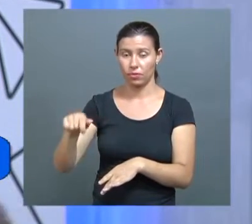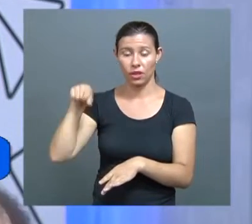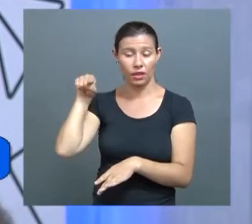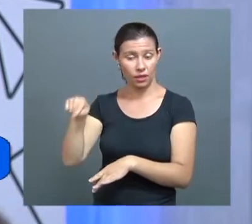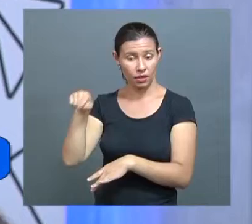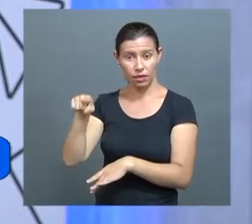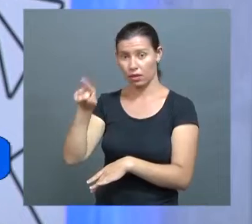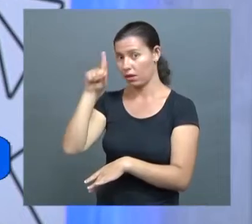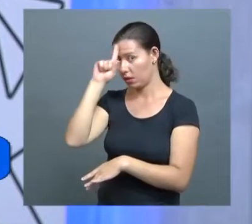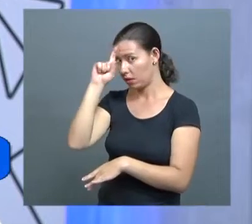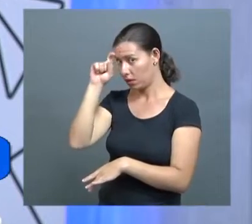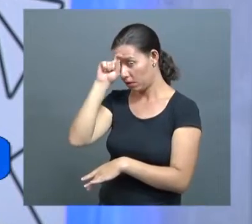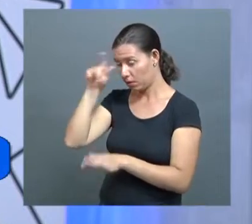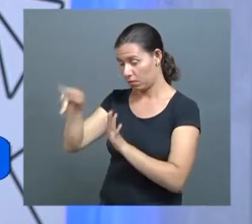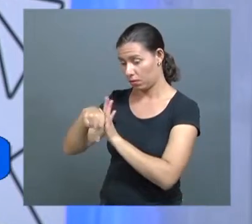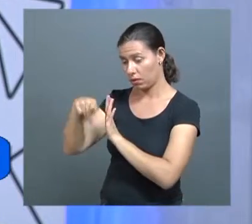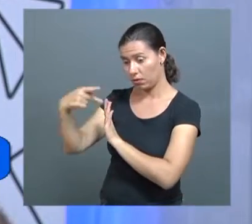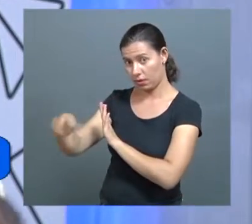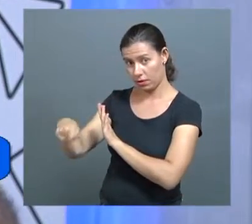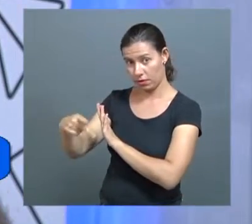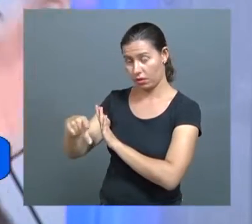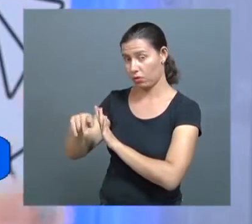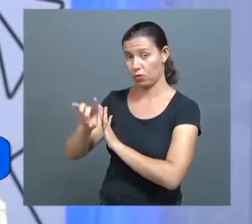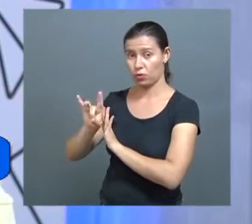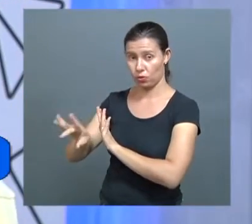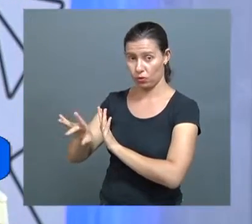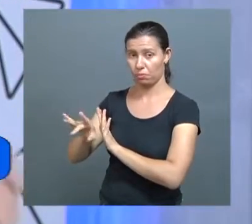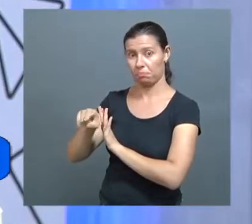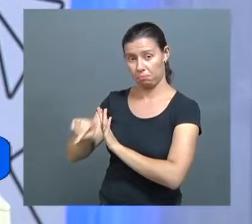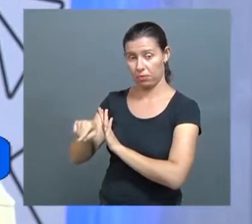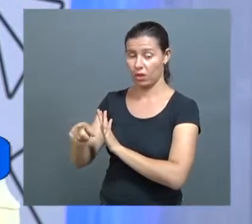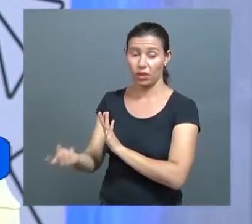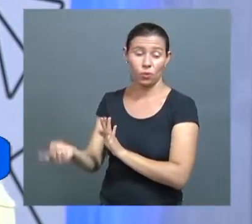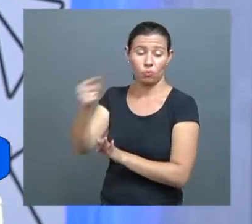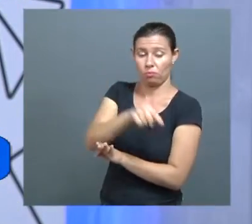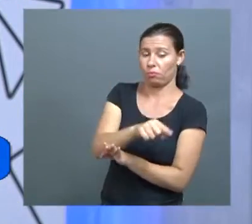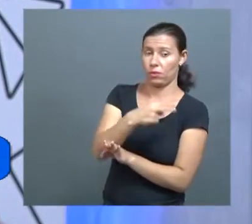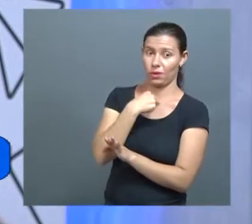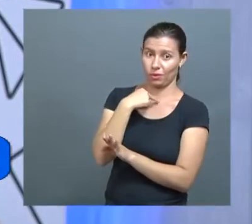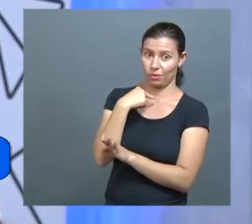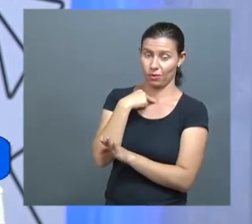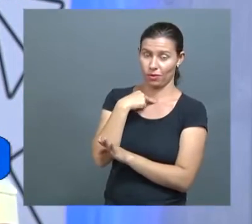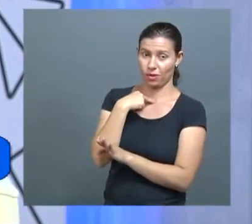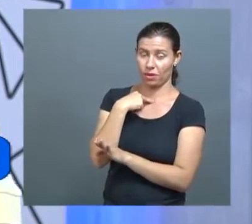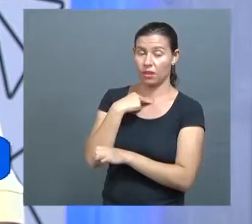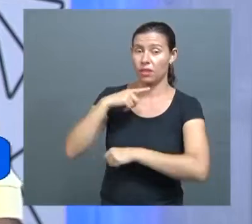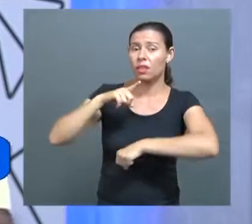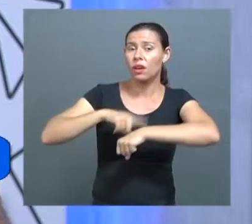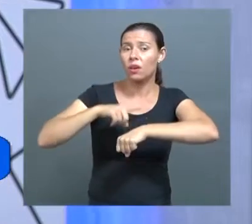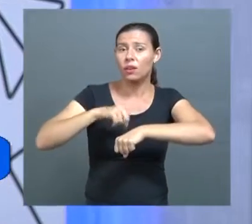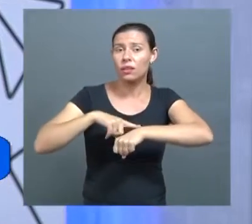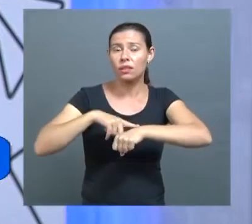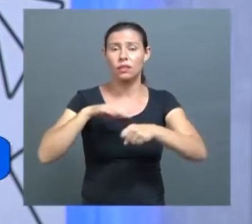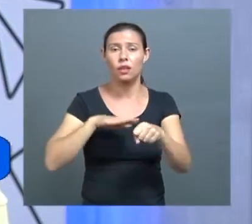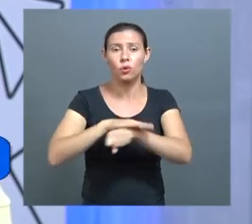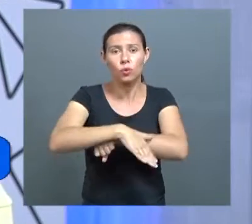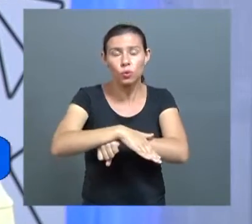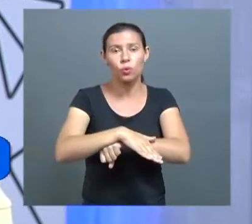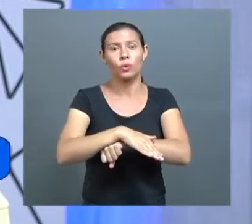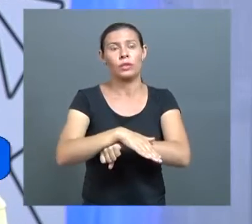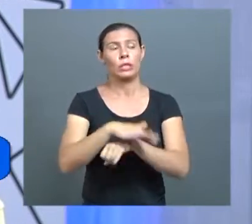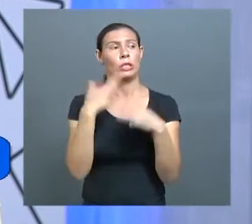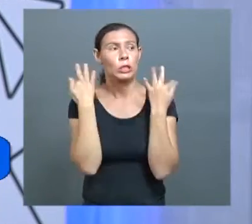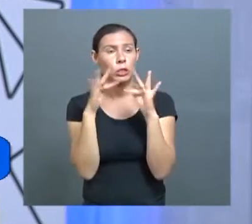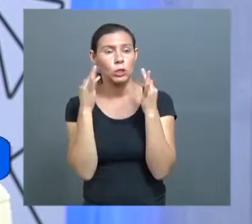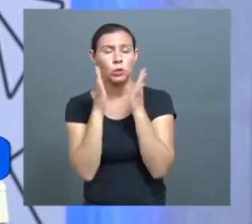Mas, se ele tem uma dor de dente, qualquer hora do dia ou da noite, ele não tem outro lugar para ir a não ser o pronto-socorro da